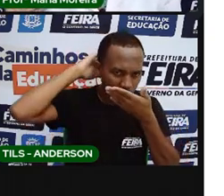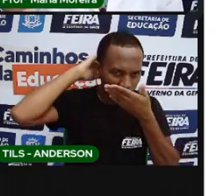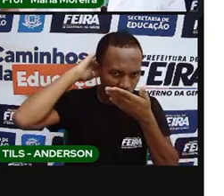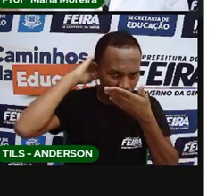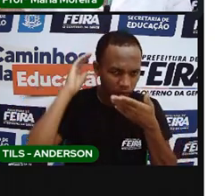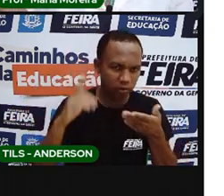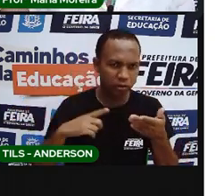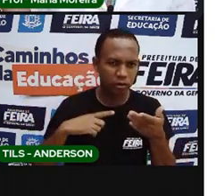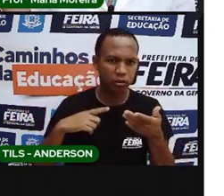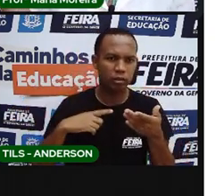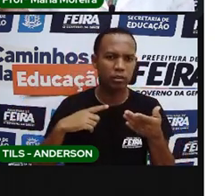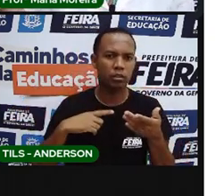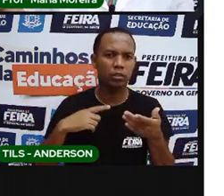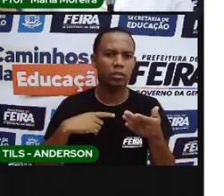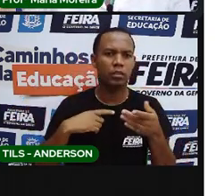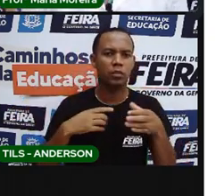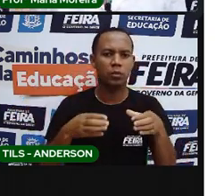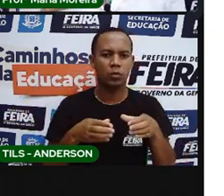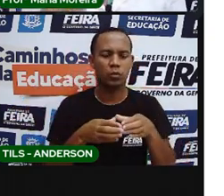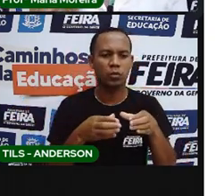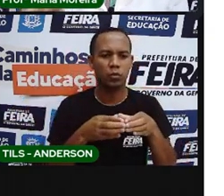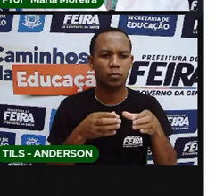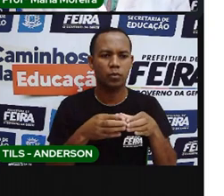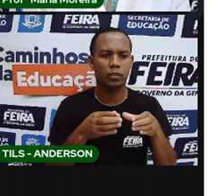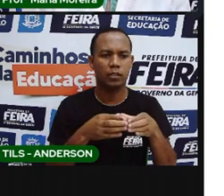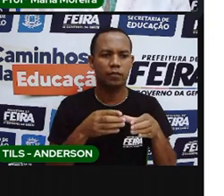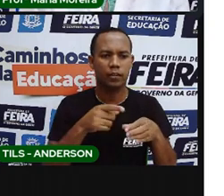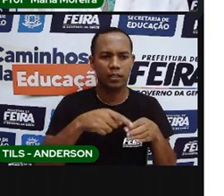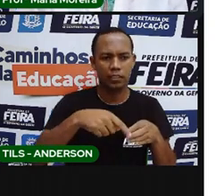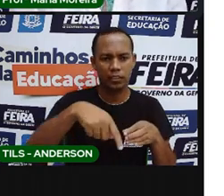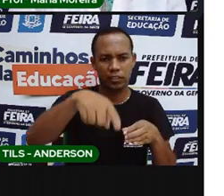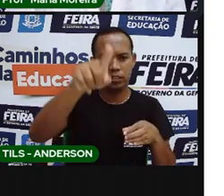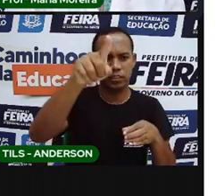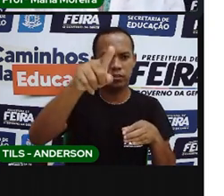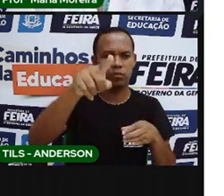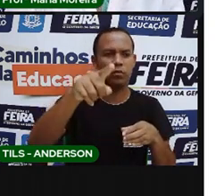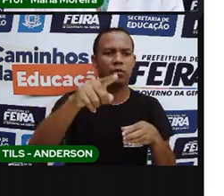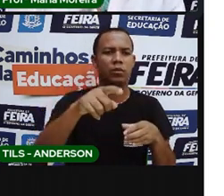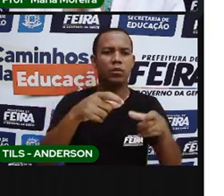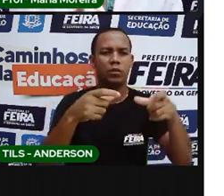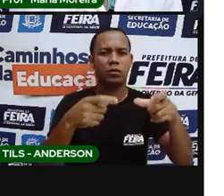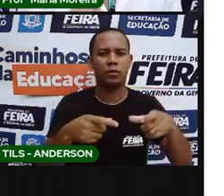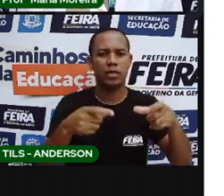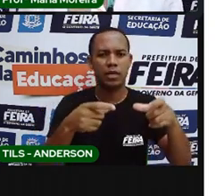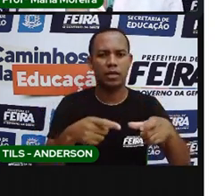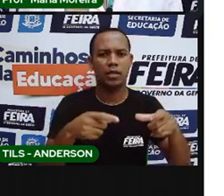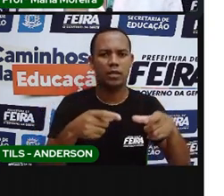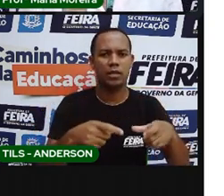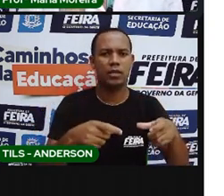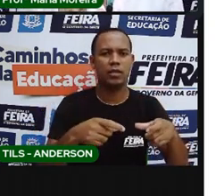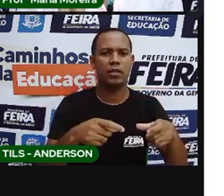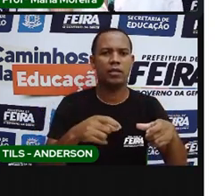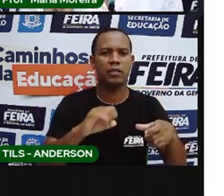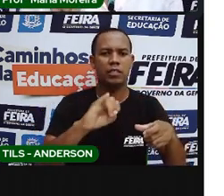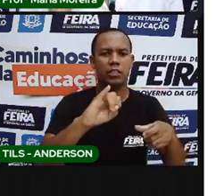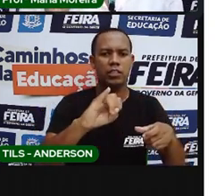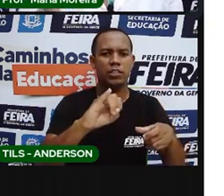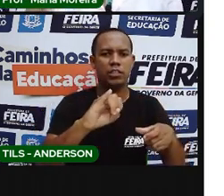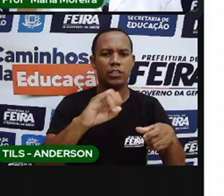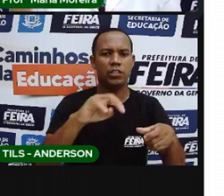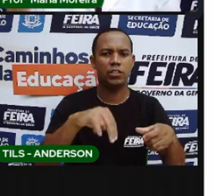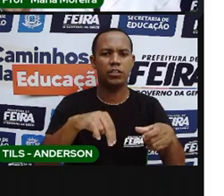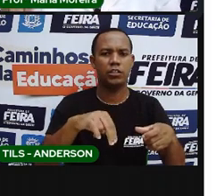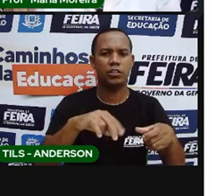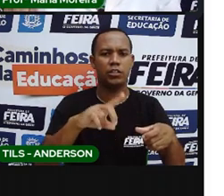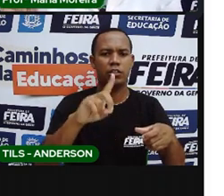Porque eles estavam indo para as índias, né? Mas a gente sabe hoje que são chamados de indígenas. Certo. Mas a história